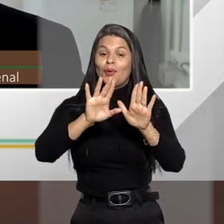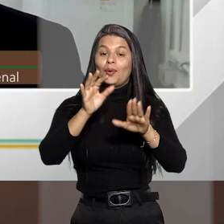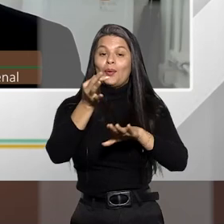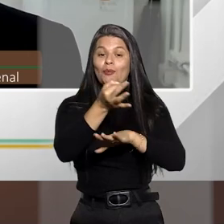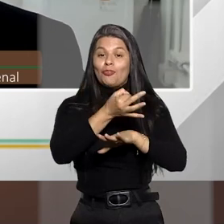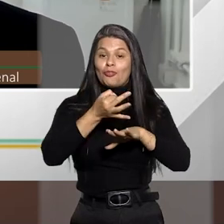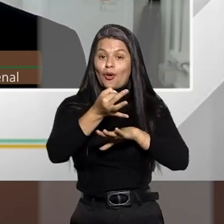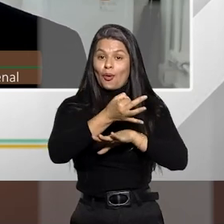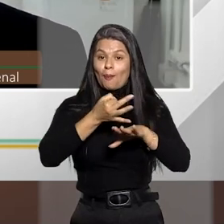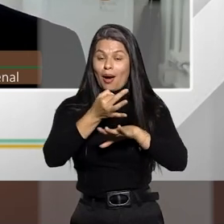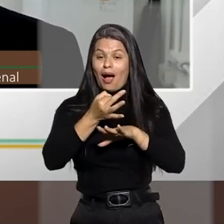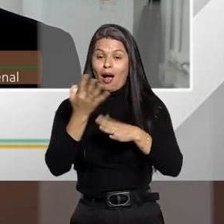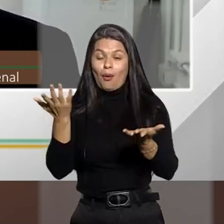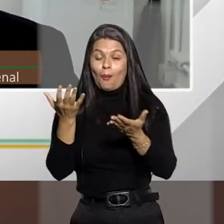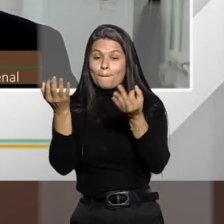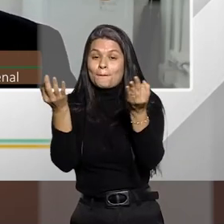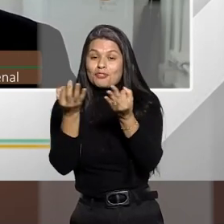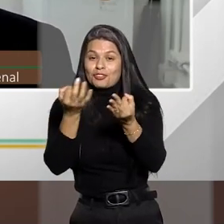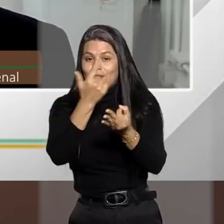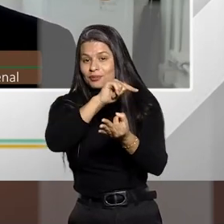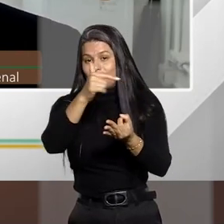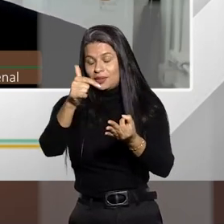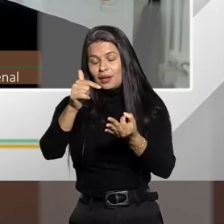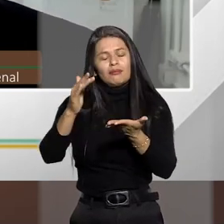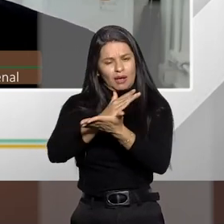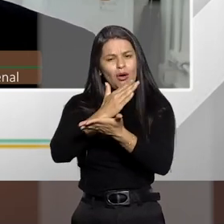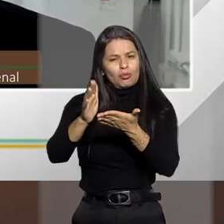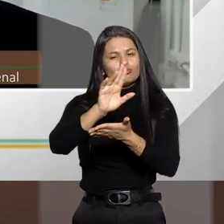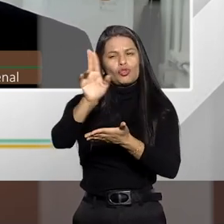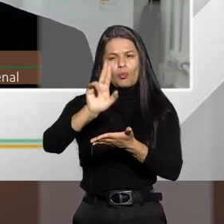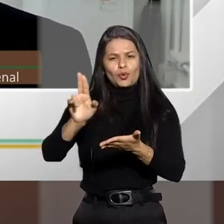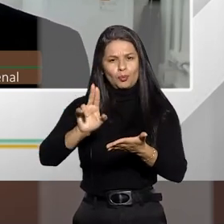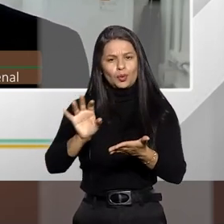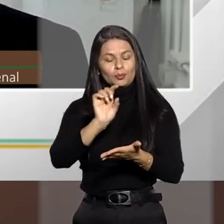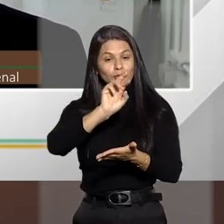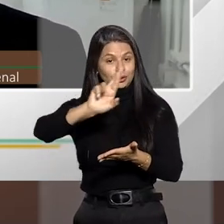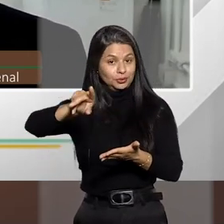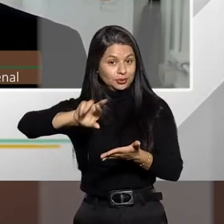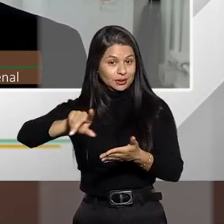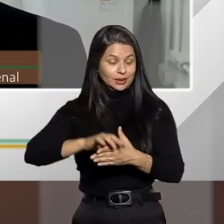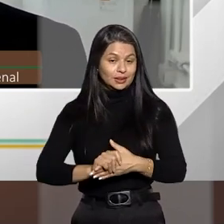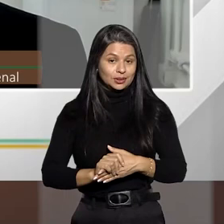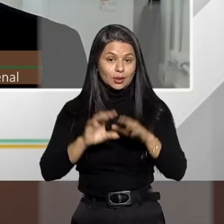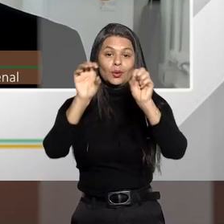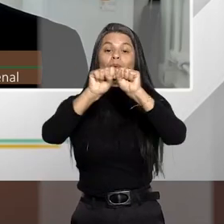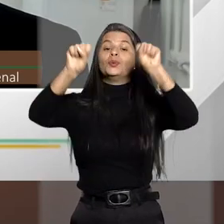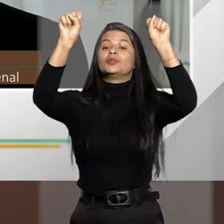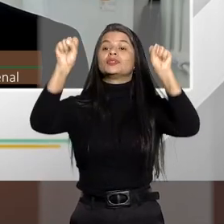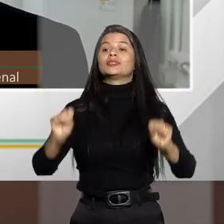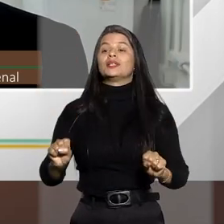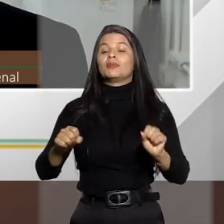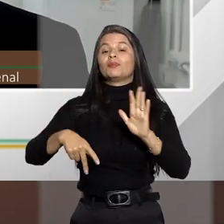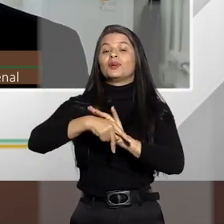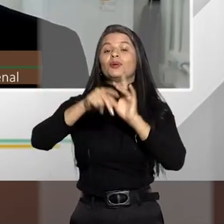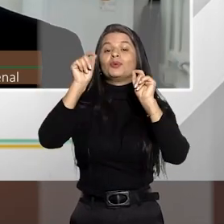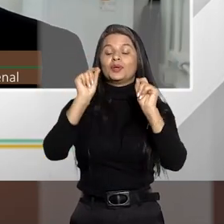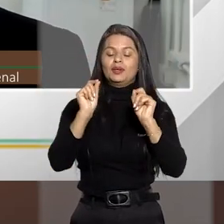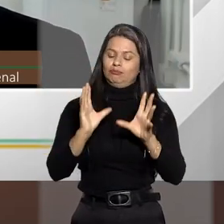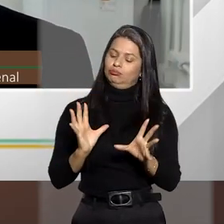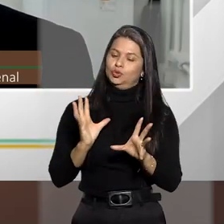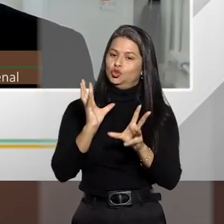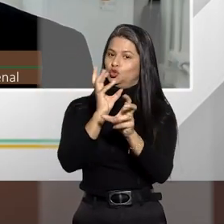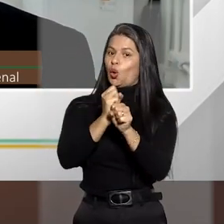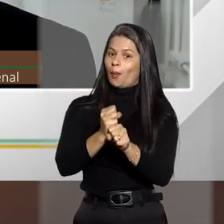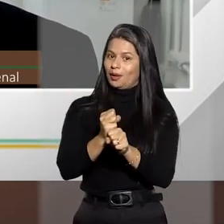interfeito, anormal, tem outros nomes da doutrina, o sistema ali de apenação vai ser o sistema de soma,